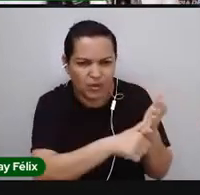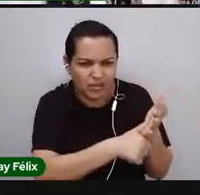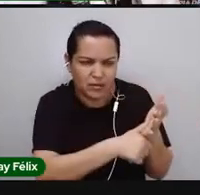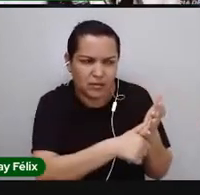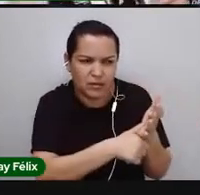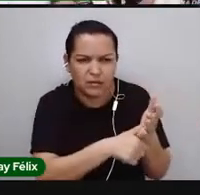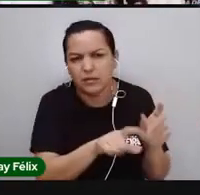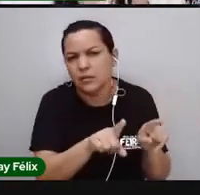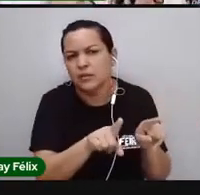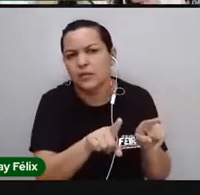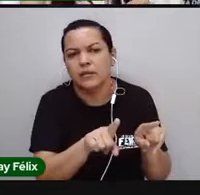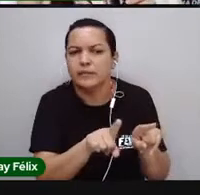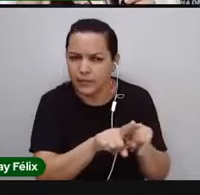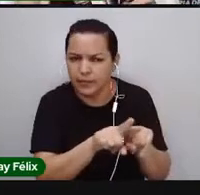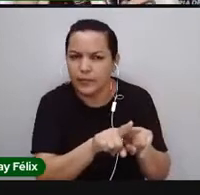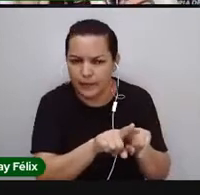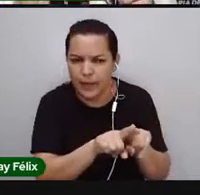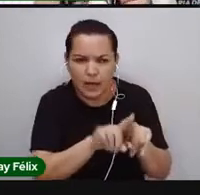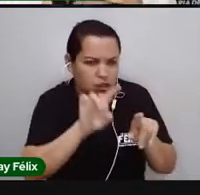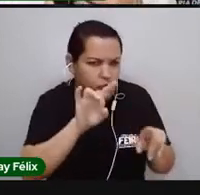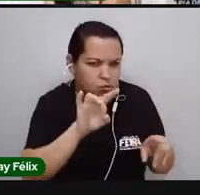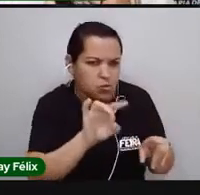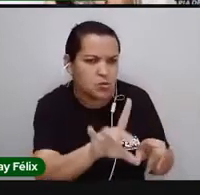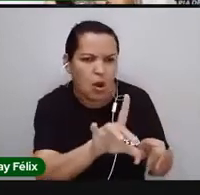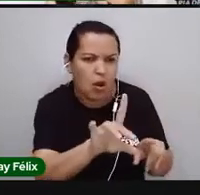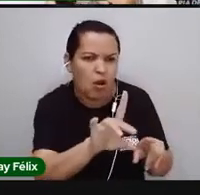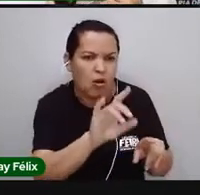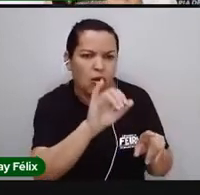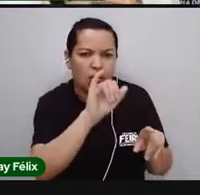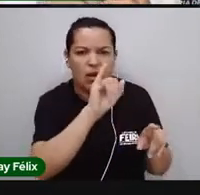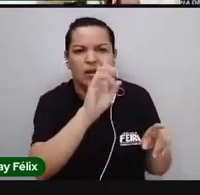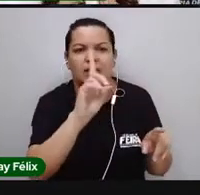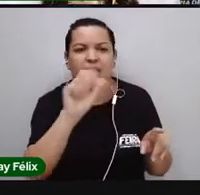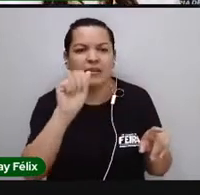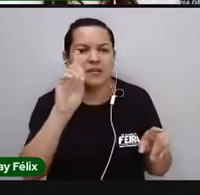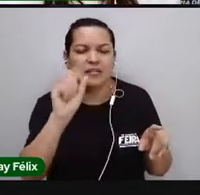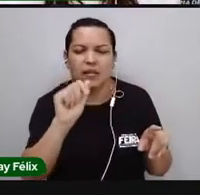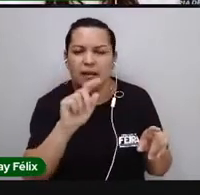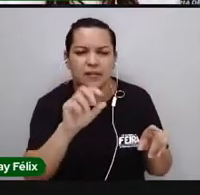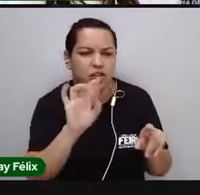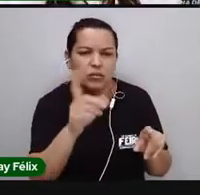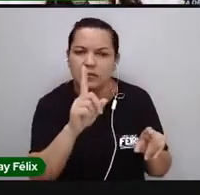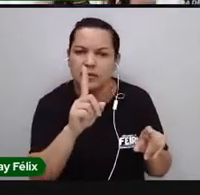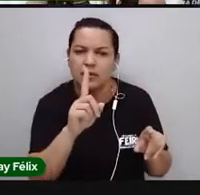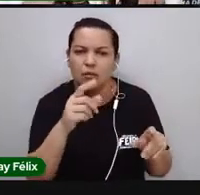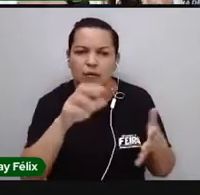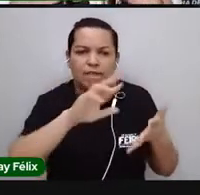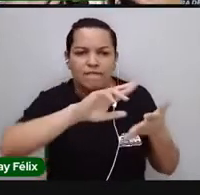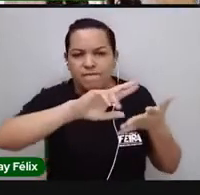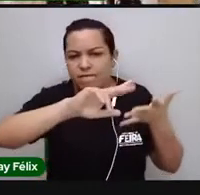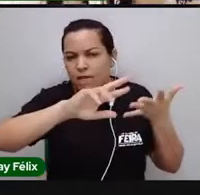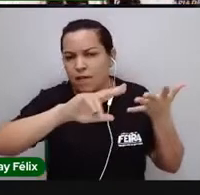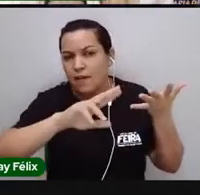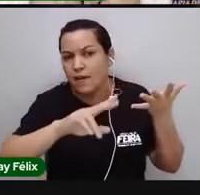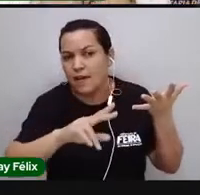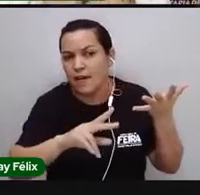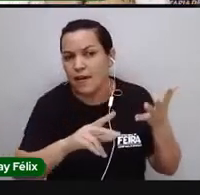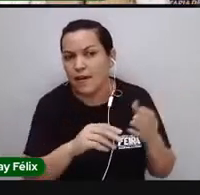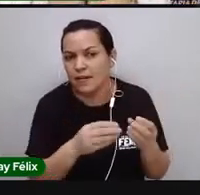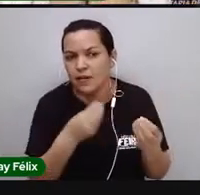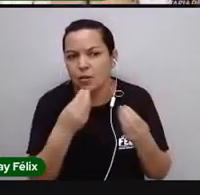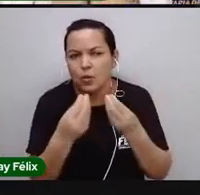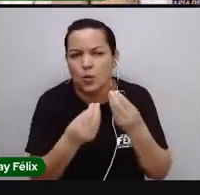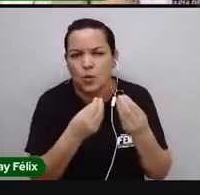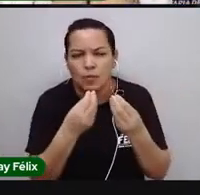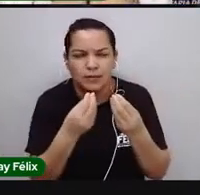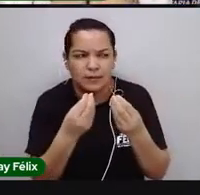Também, mas não exatamente dela que nós vamos tratar. Identidade aqui, a partir da forma como a gente